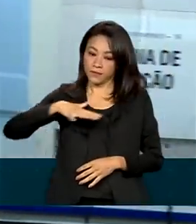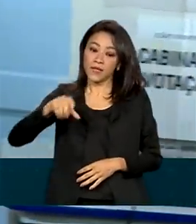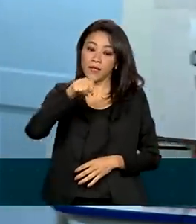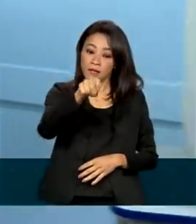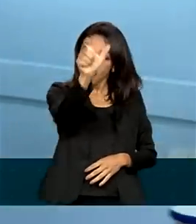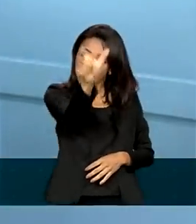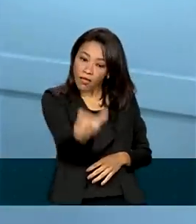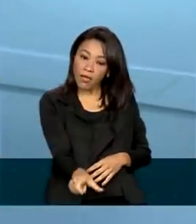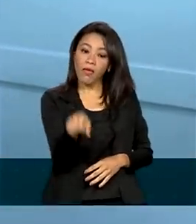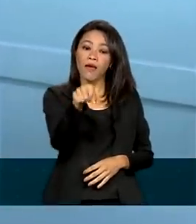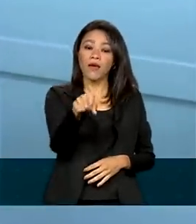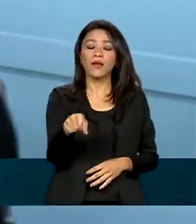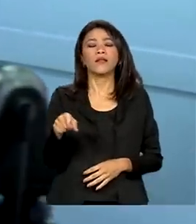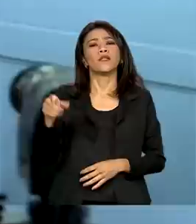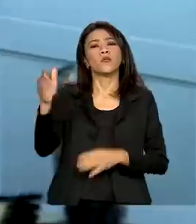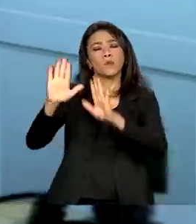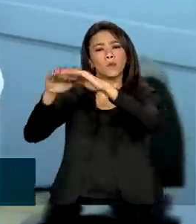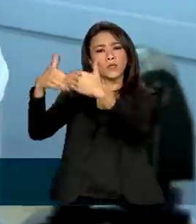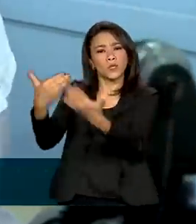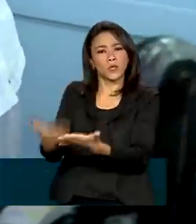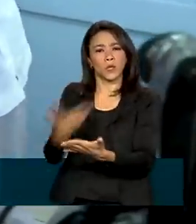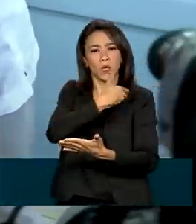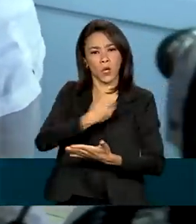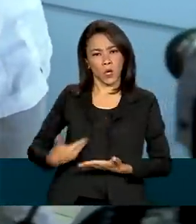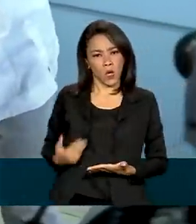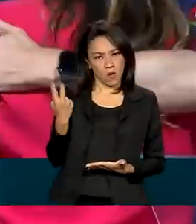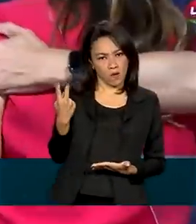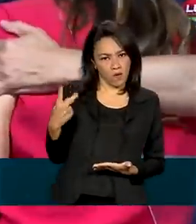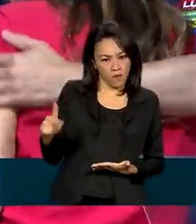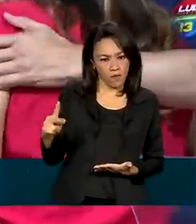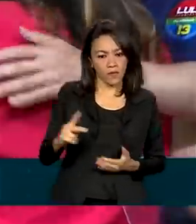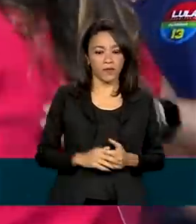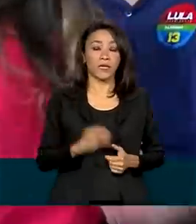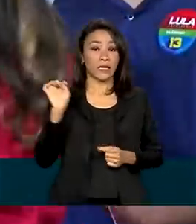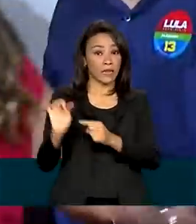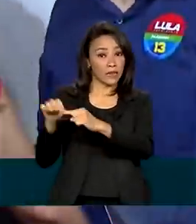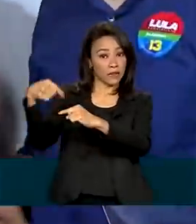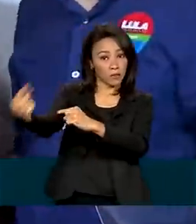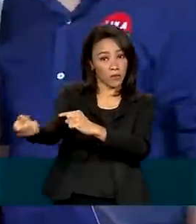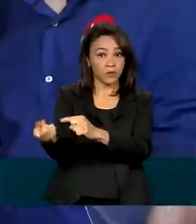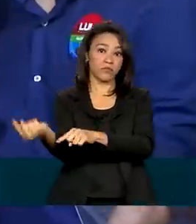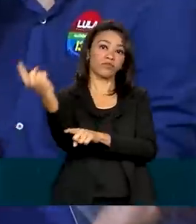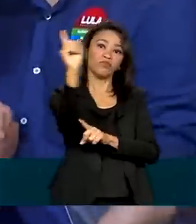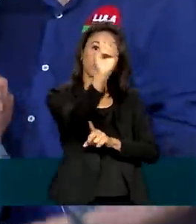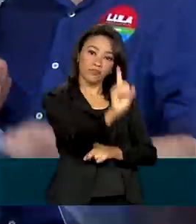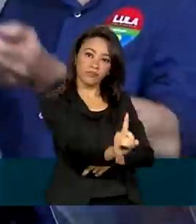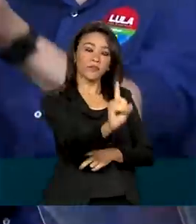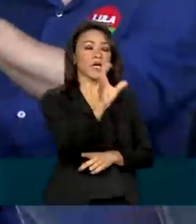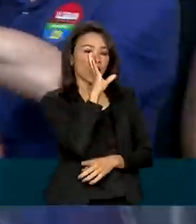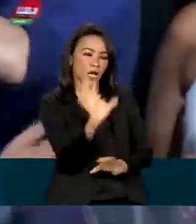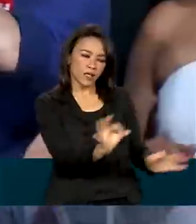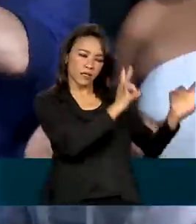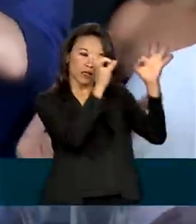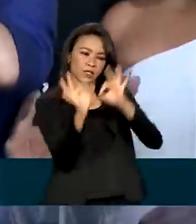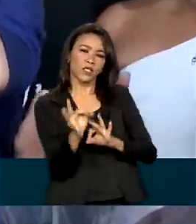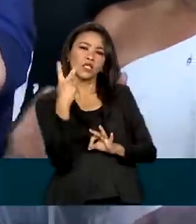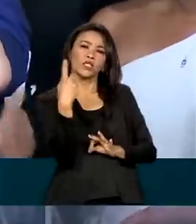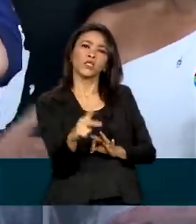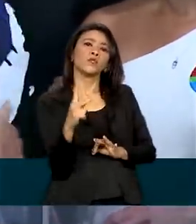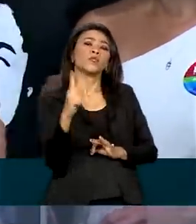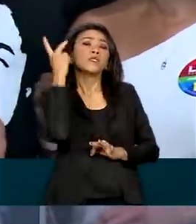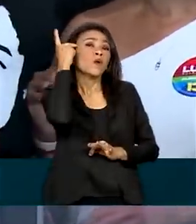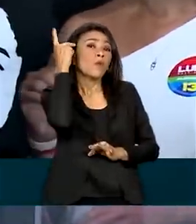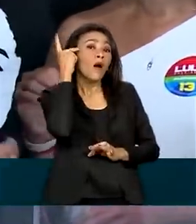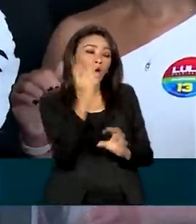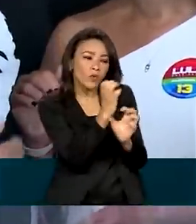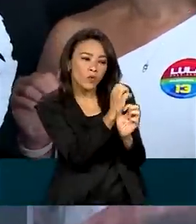escola estadual Dr. João Firmino Correia de Araújo. Logo depois, Lula acompanhou de São Paulo a apuração